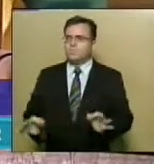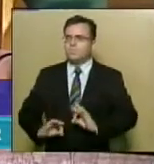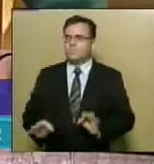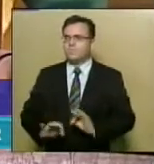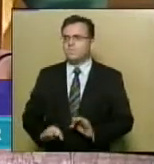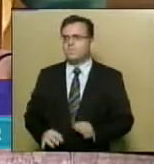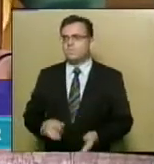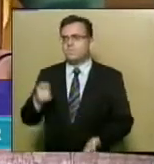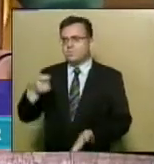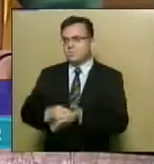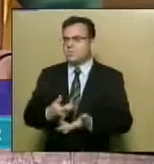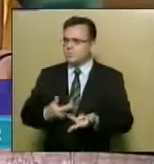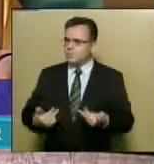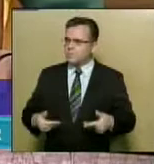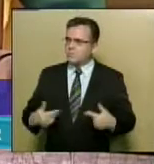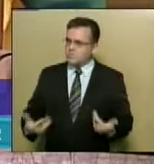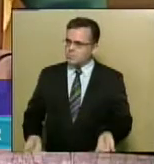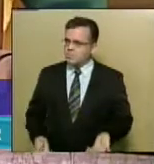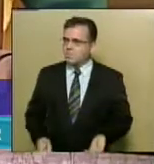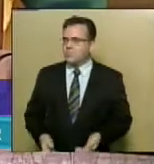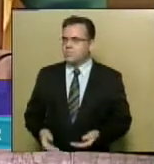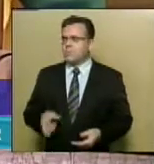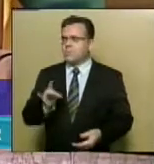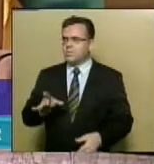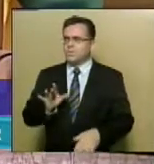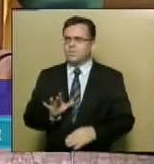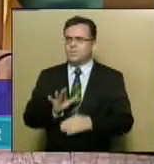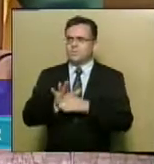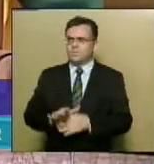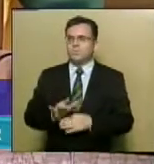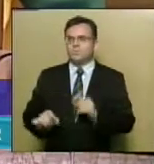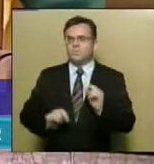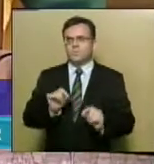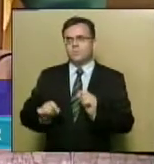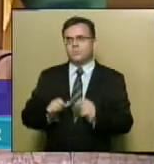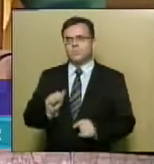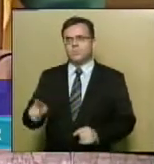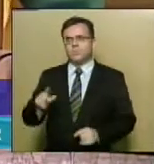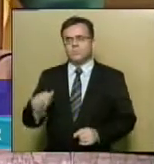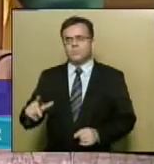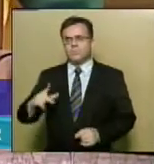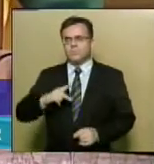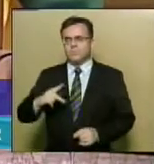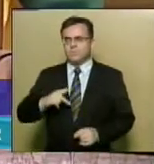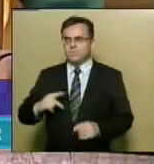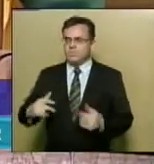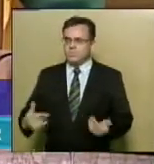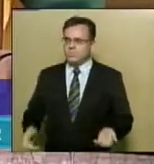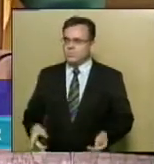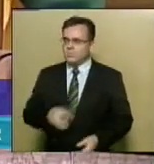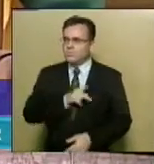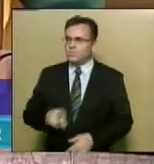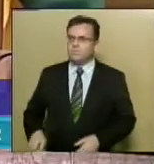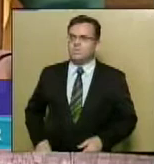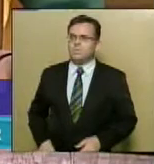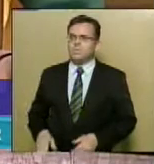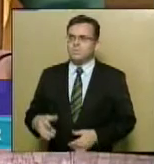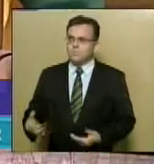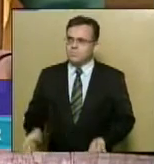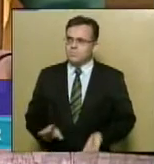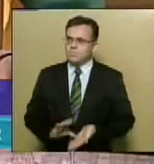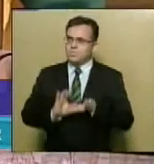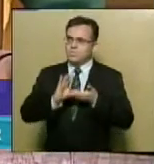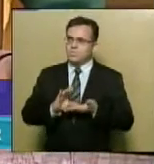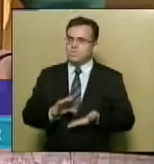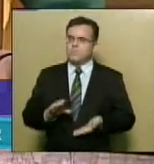que devem à previdência. E só favorece a venda da aposentadoria privada. A presidente do Conselho Regional de